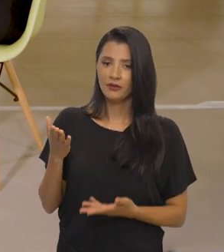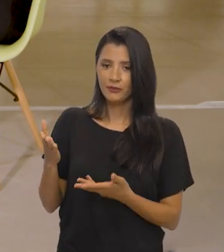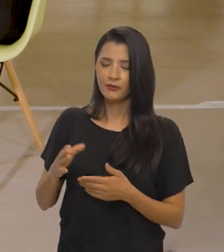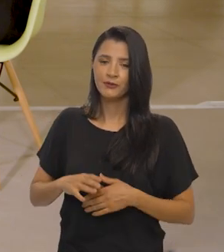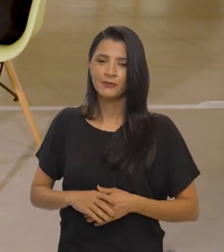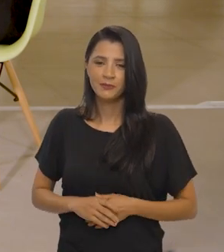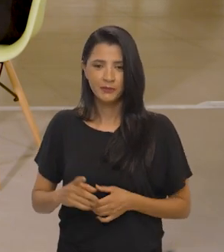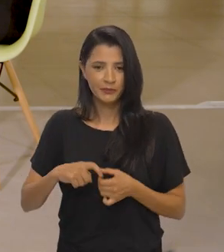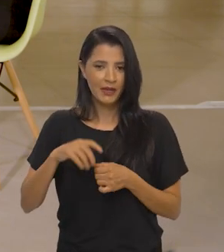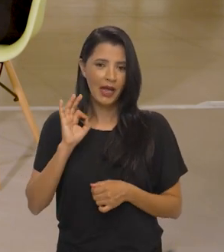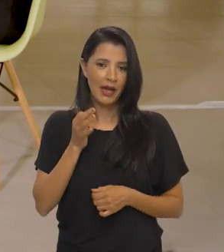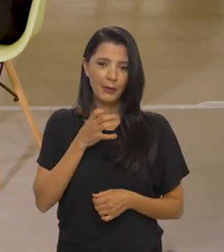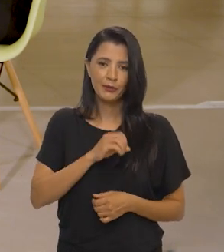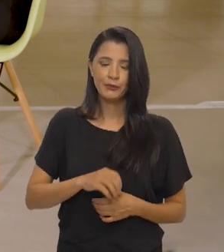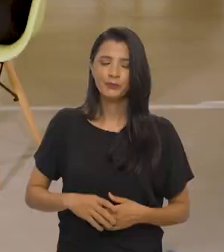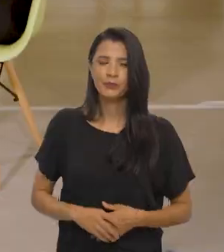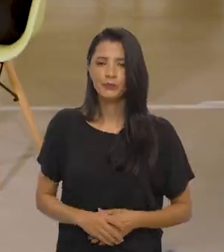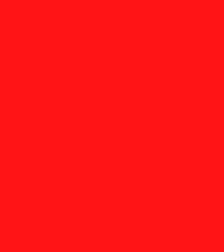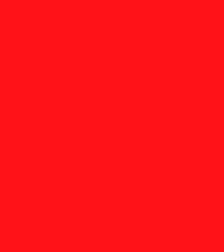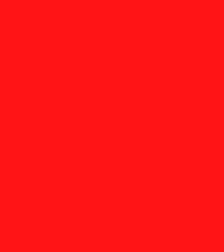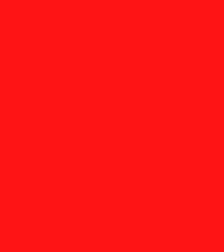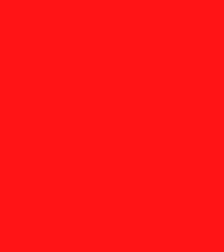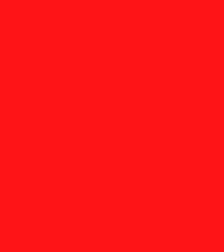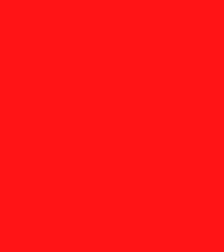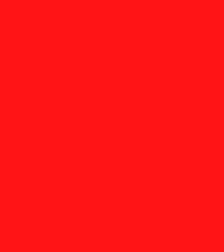Funarte, Maria Marighella. Voltamos já.